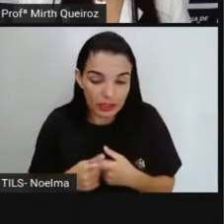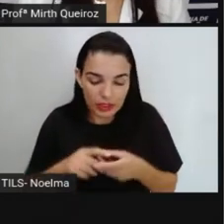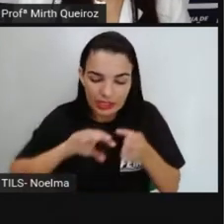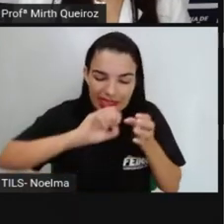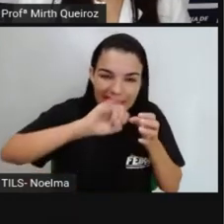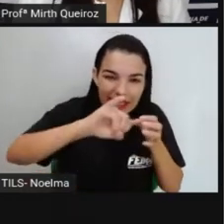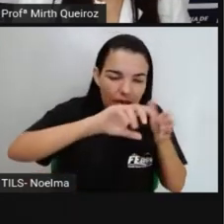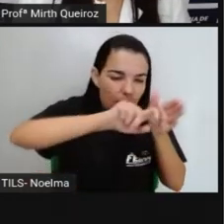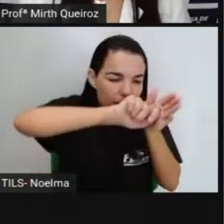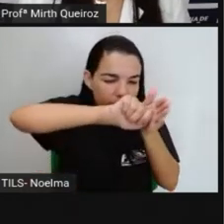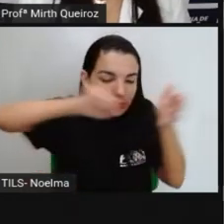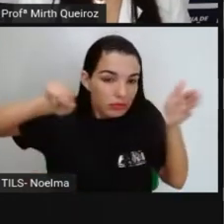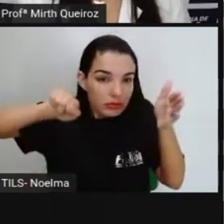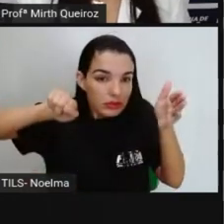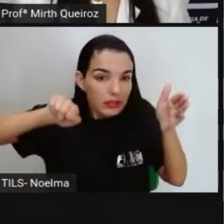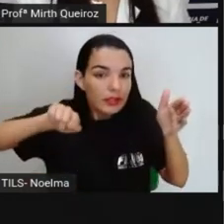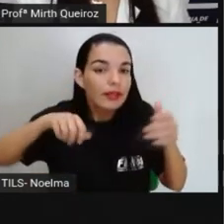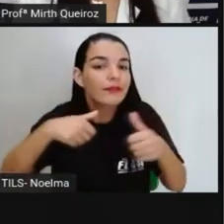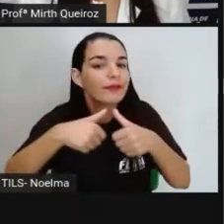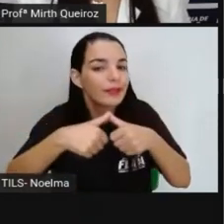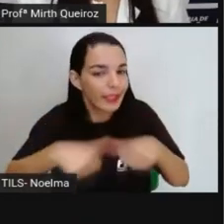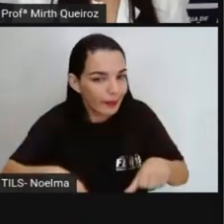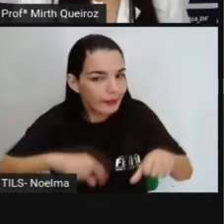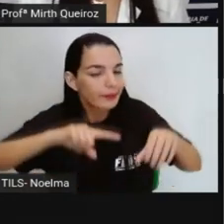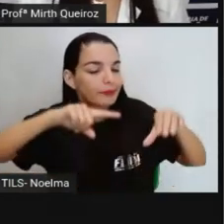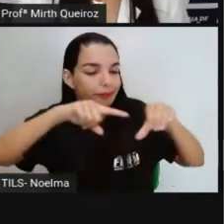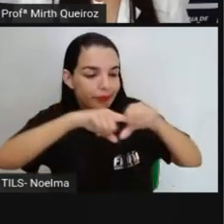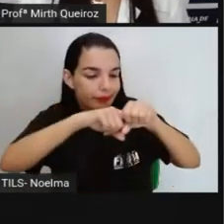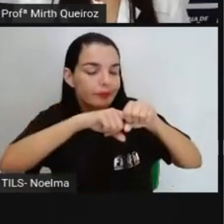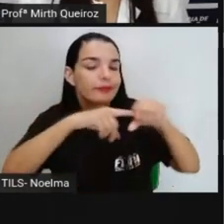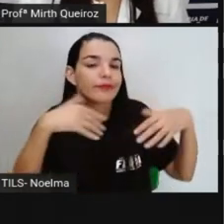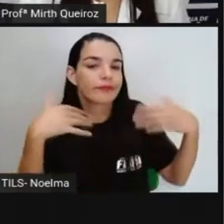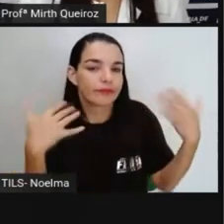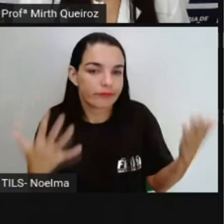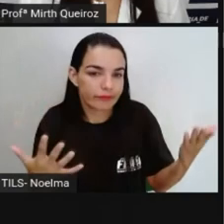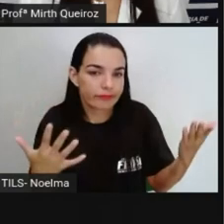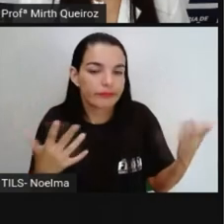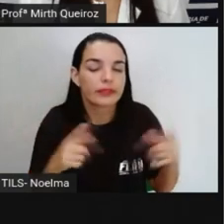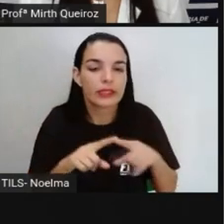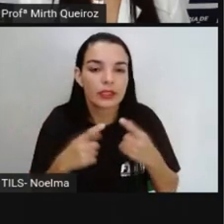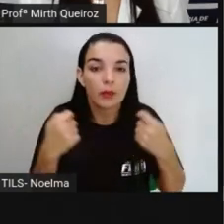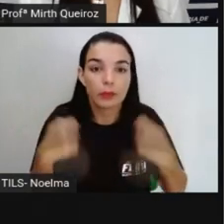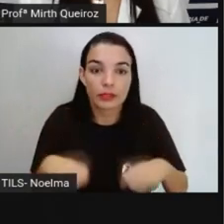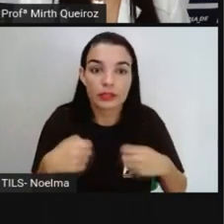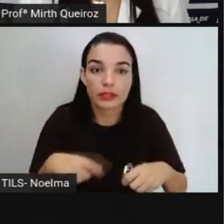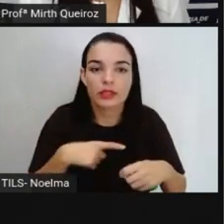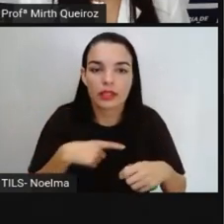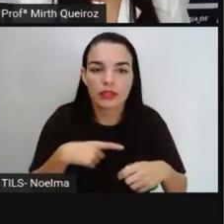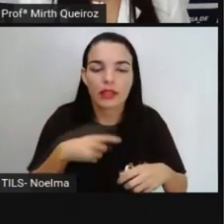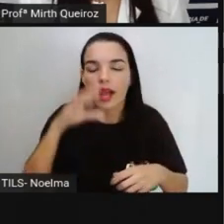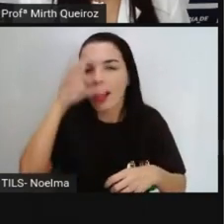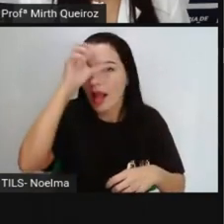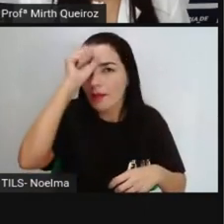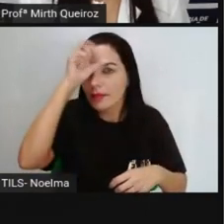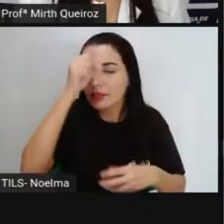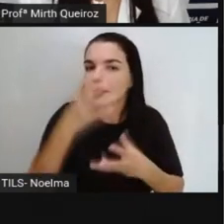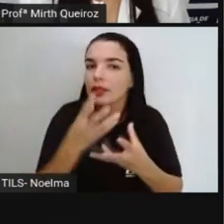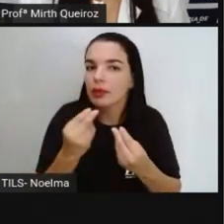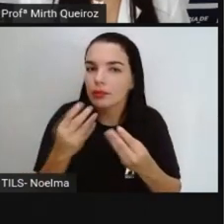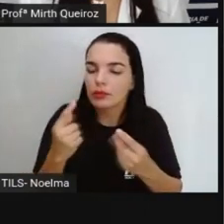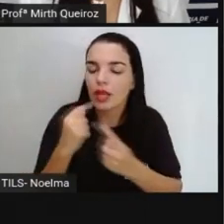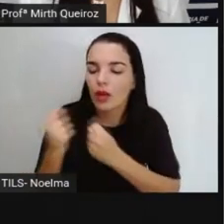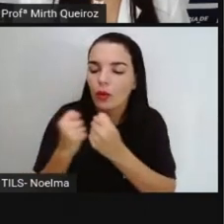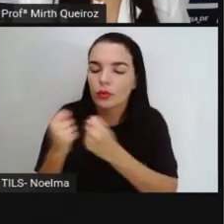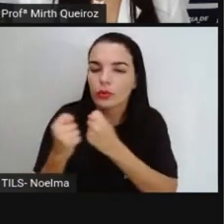prego Ficavam marcas Assim como Ficam essas marcas Também na vida Das pessoas Então a gente tem Que aprenderem Muito a